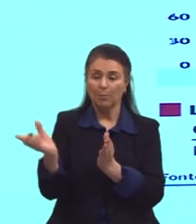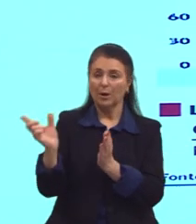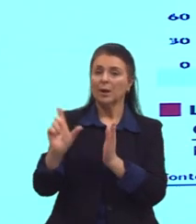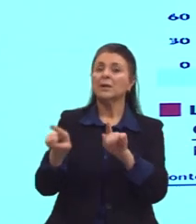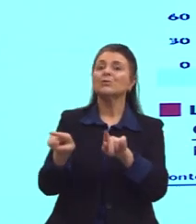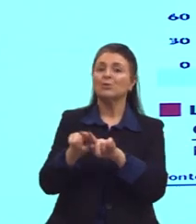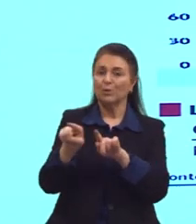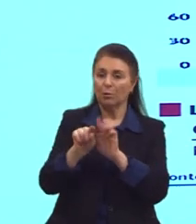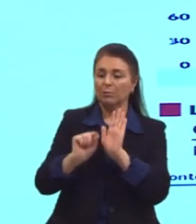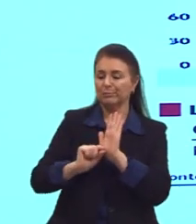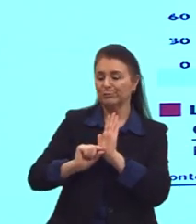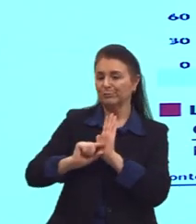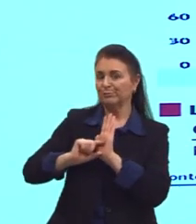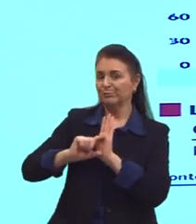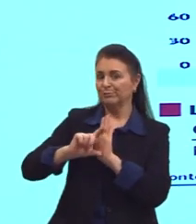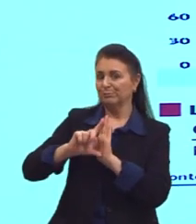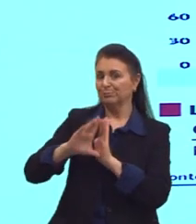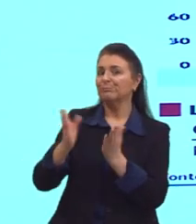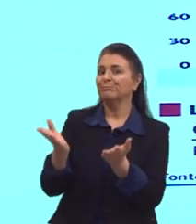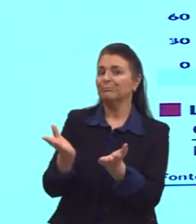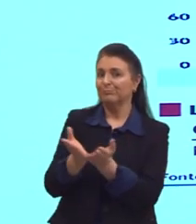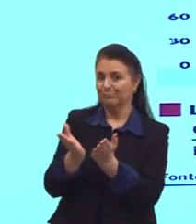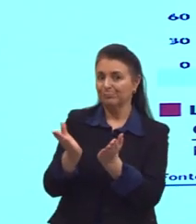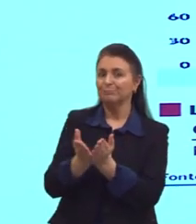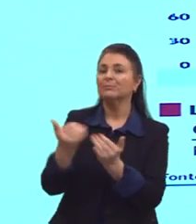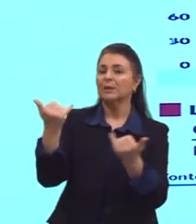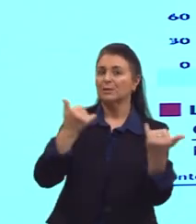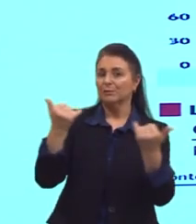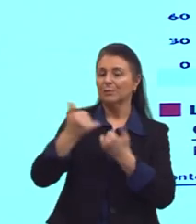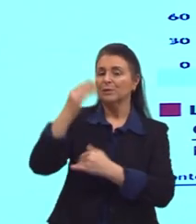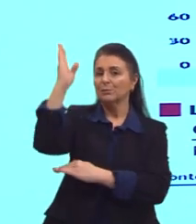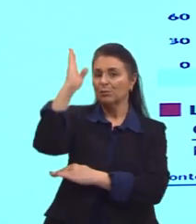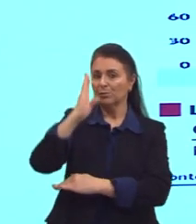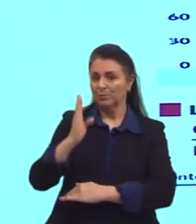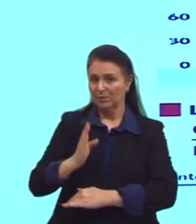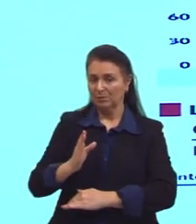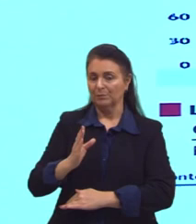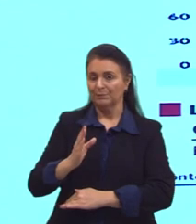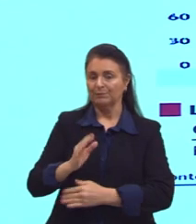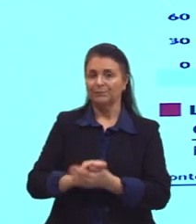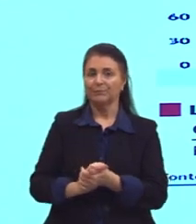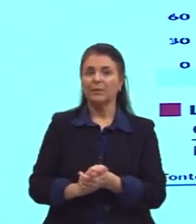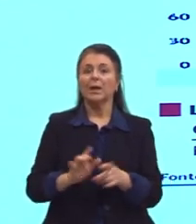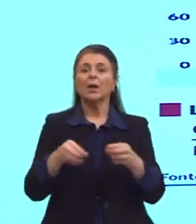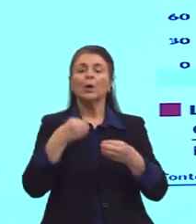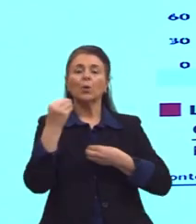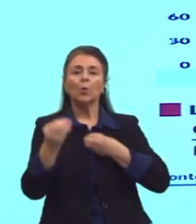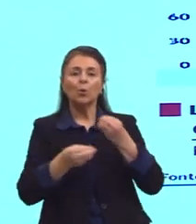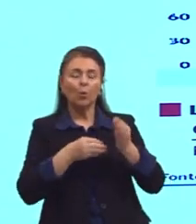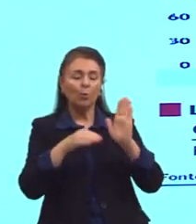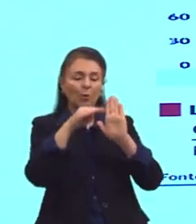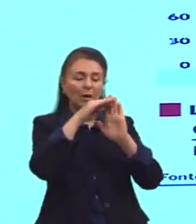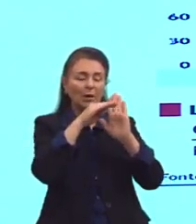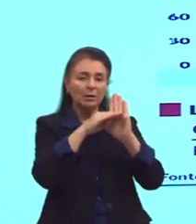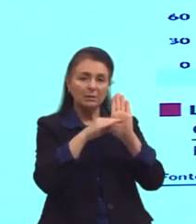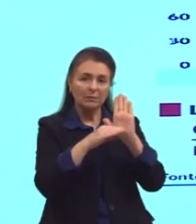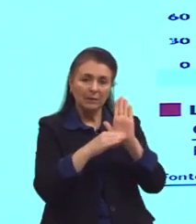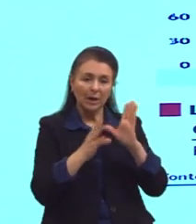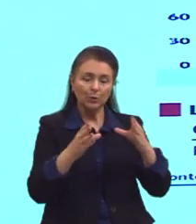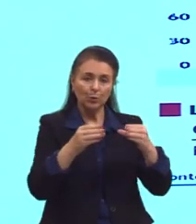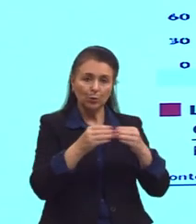a subir novamente no Brasil. E a gente está vendo as informações na mídia nesses últimos dias. Como é classificado as classes no Brasil?